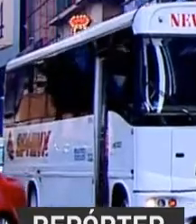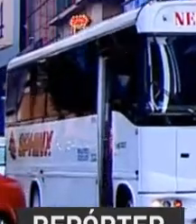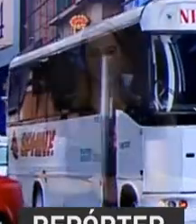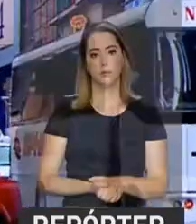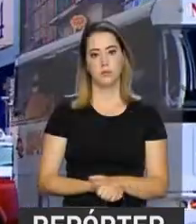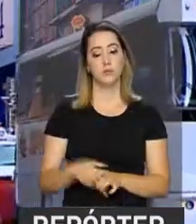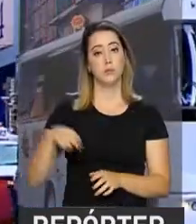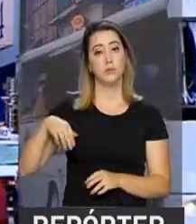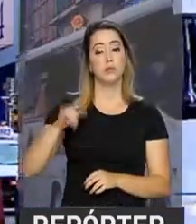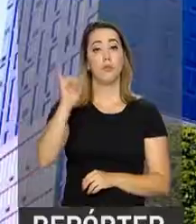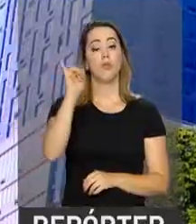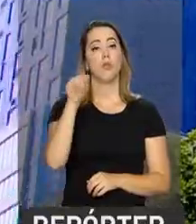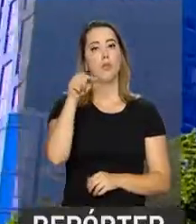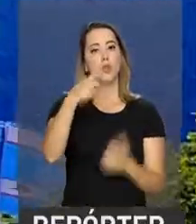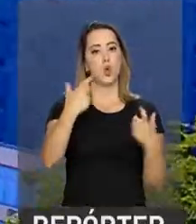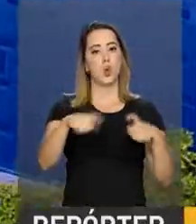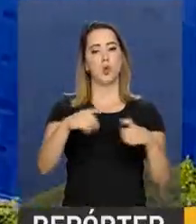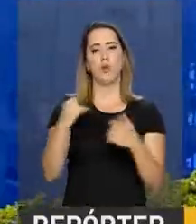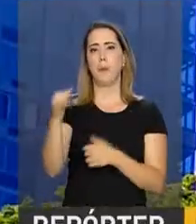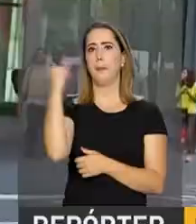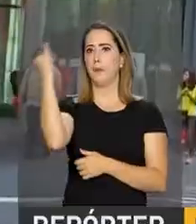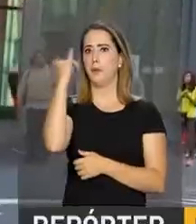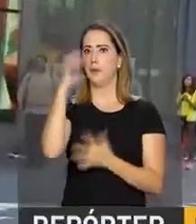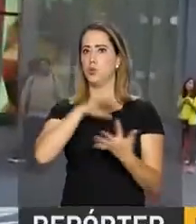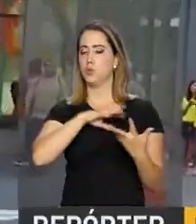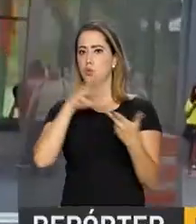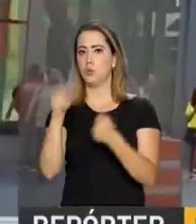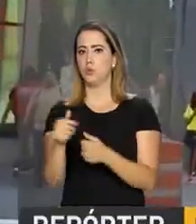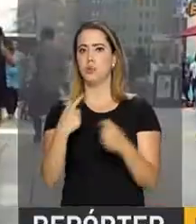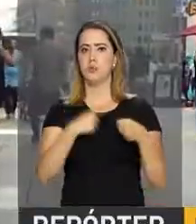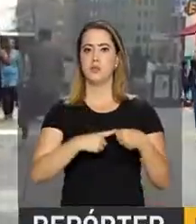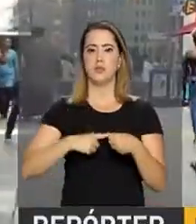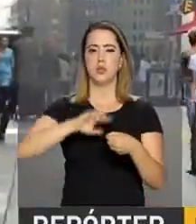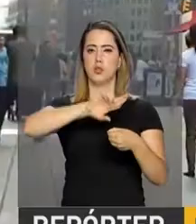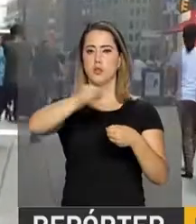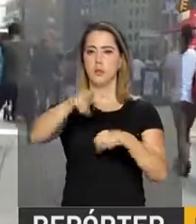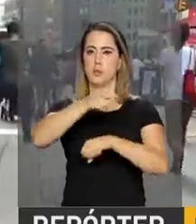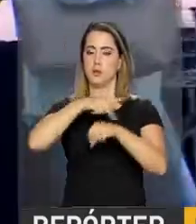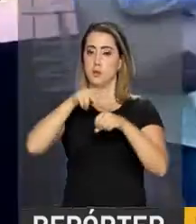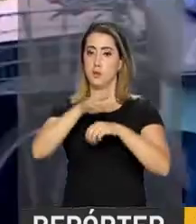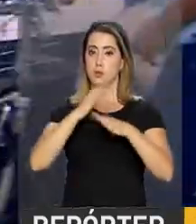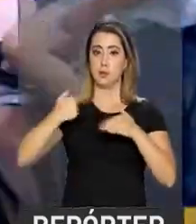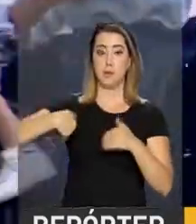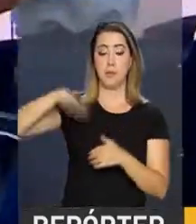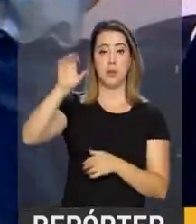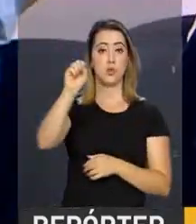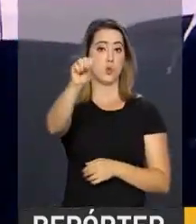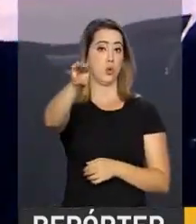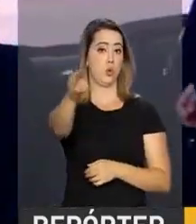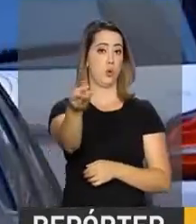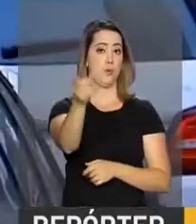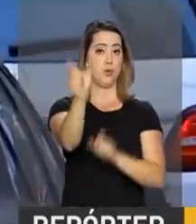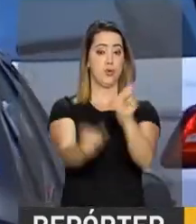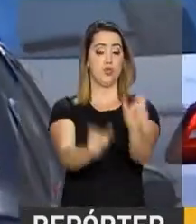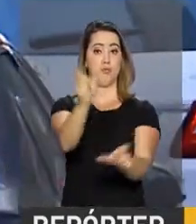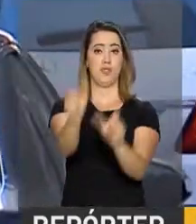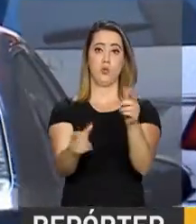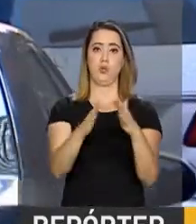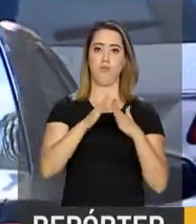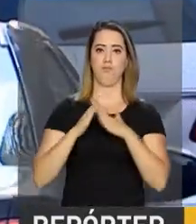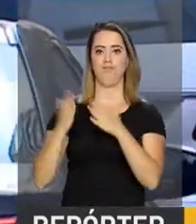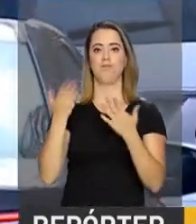Nova Iorque, centro financeiro do mundo, cidade de muitas etnias, entre os mais de 8 milhões de habitantes.